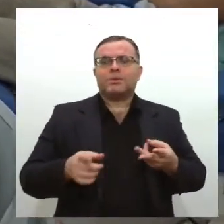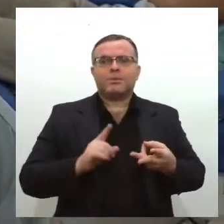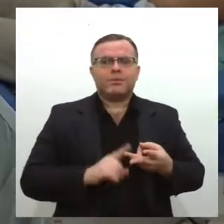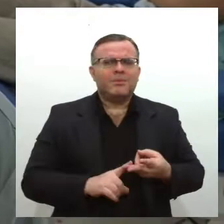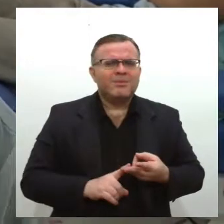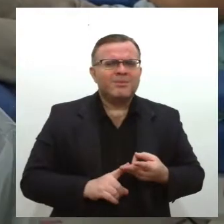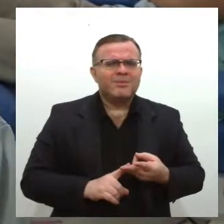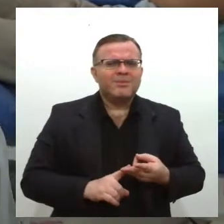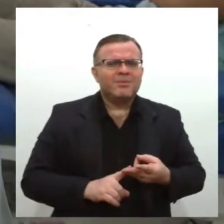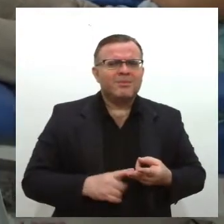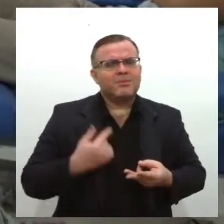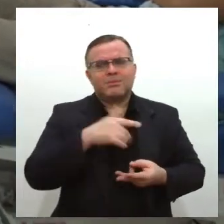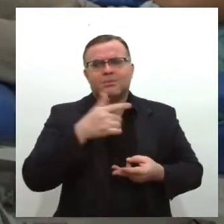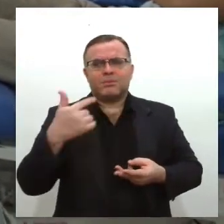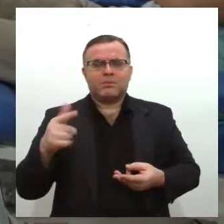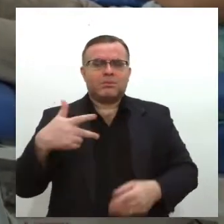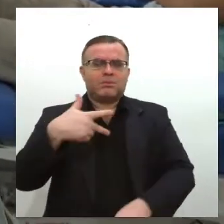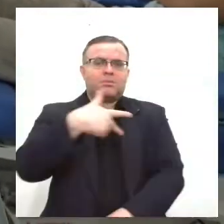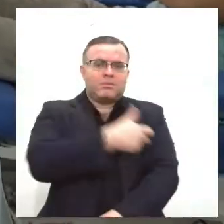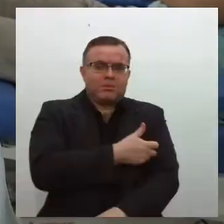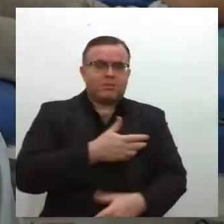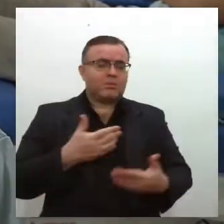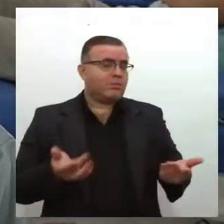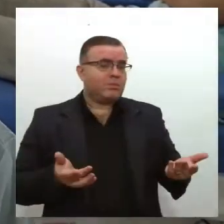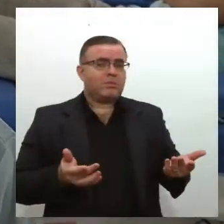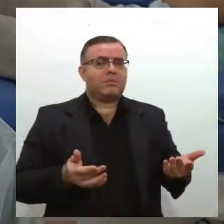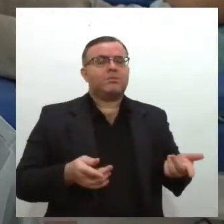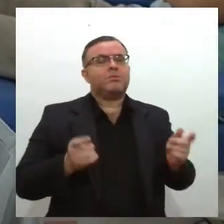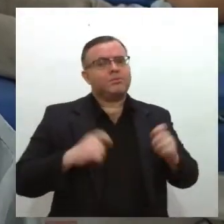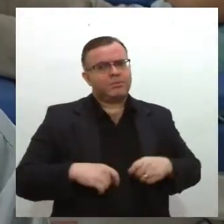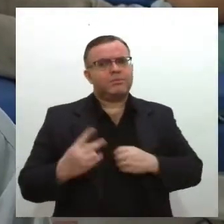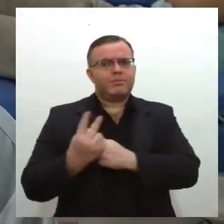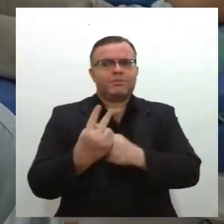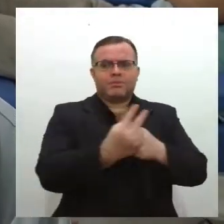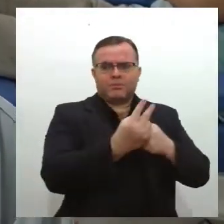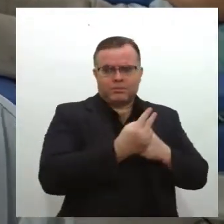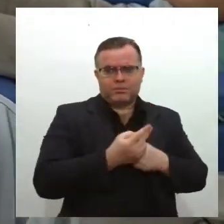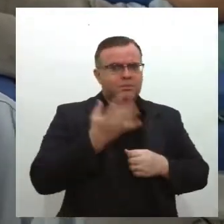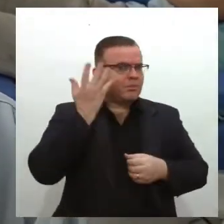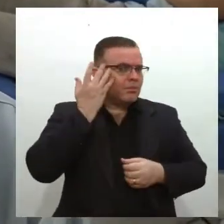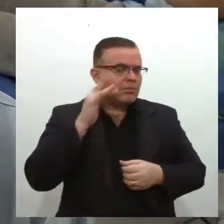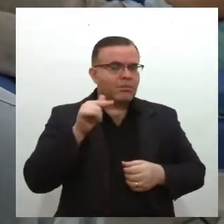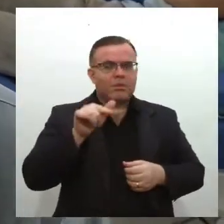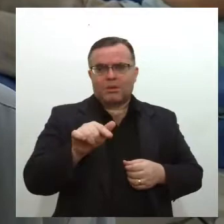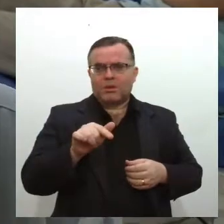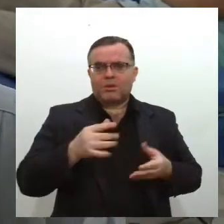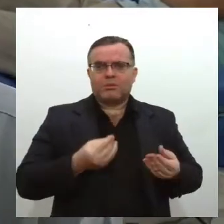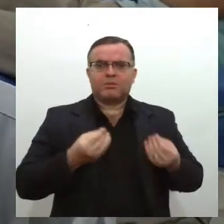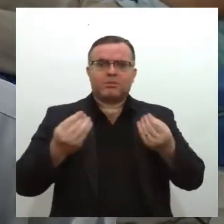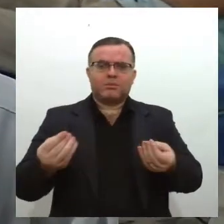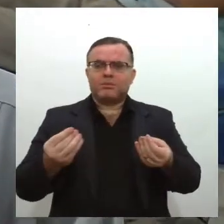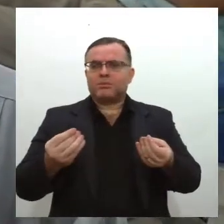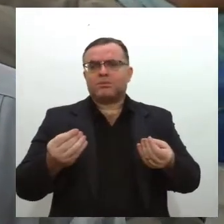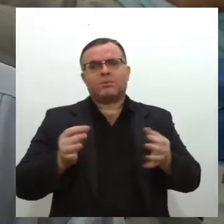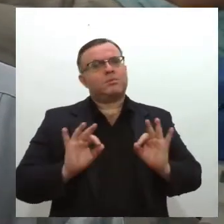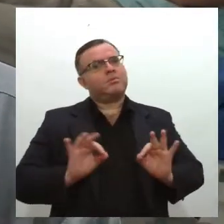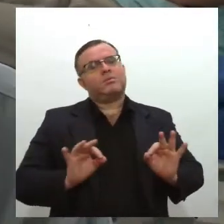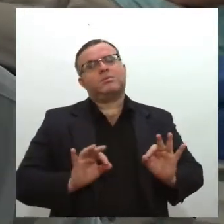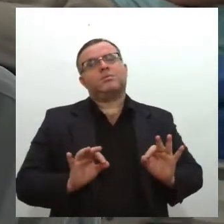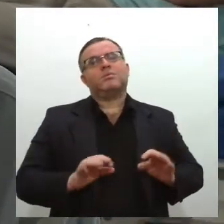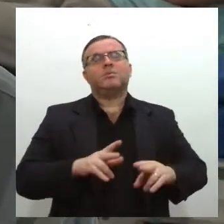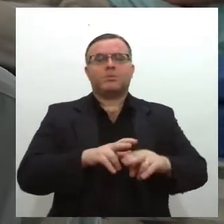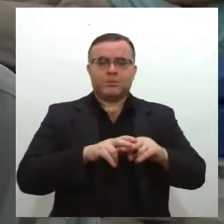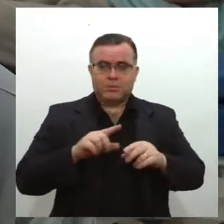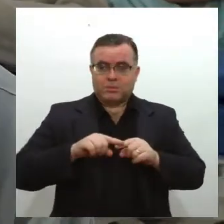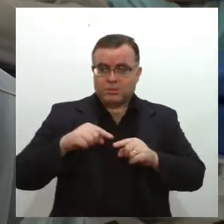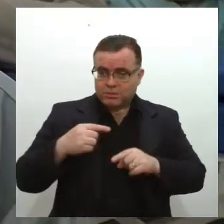qualquer outra que tiver no mercado, são sete dias sem poder doar. Então, passei, tomou sua vacina,